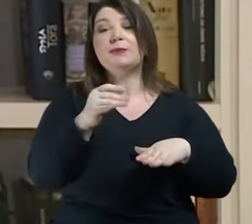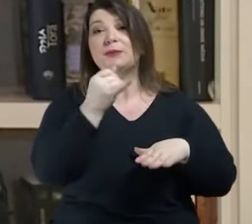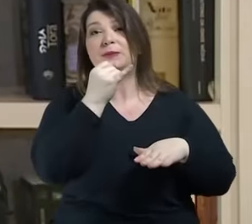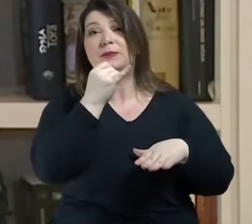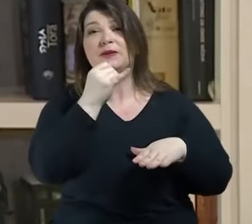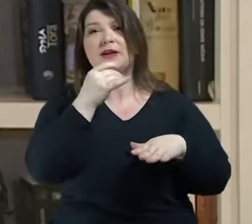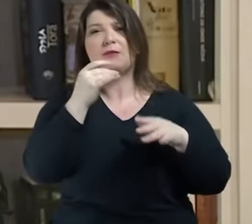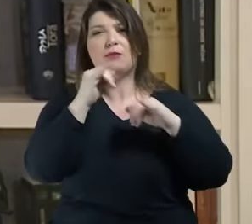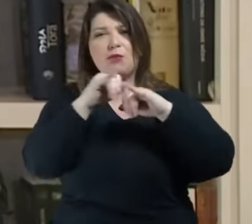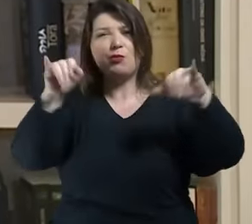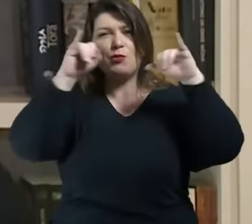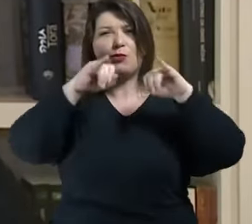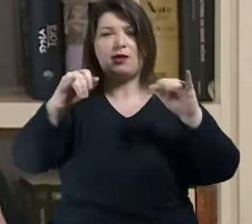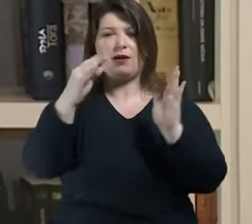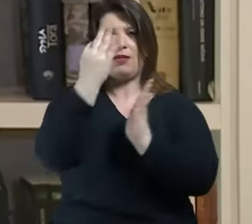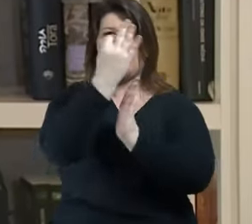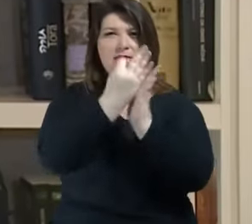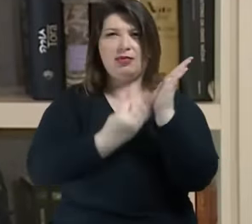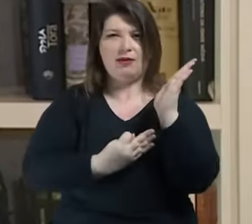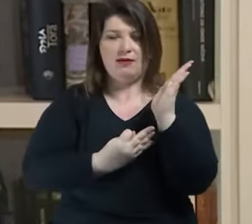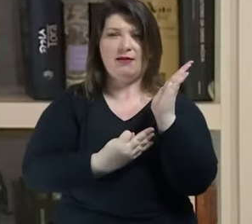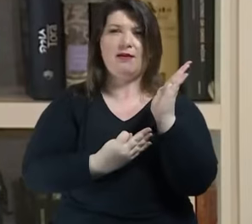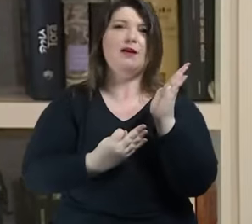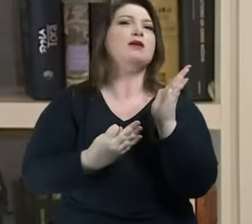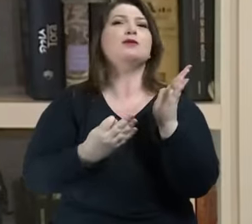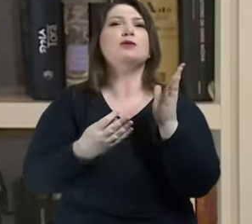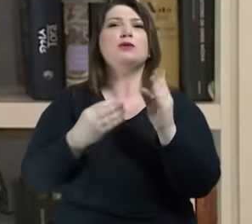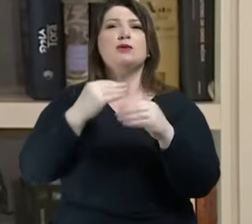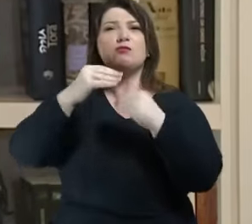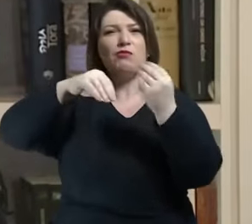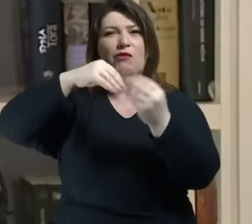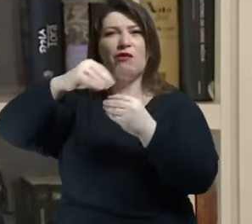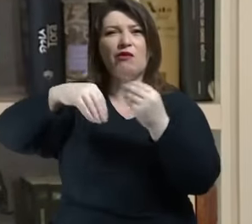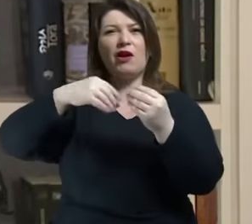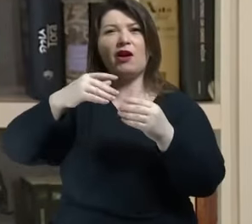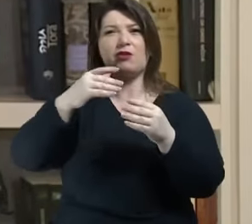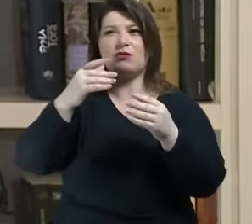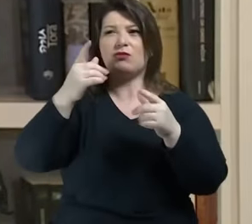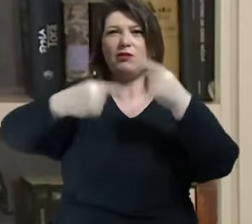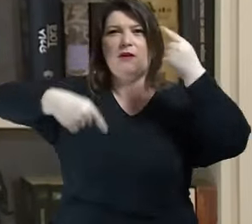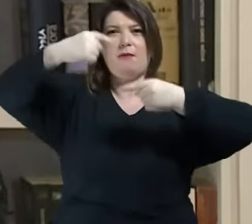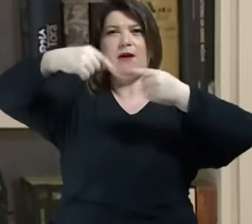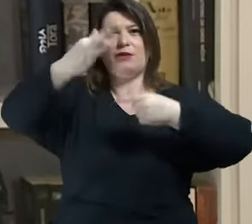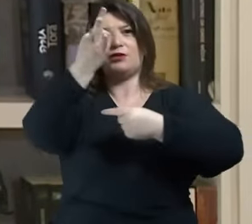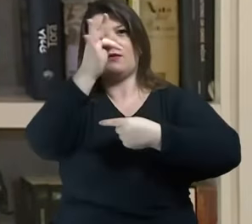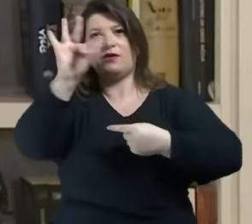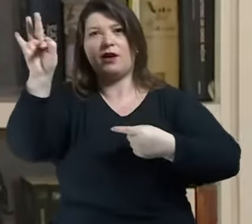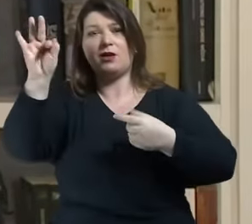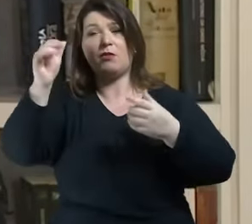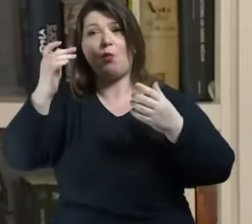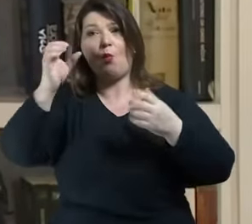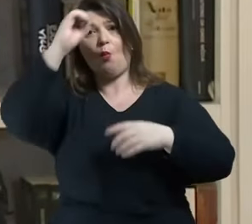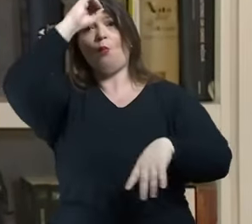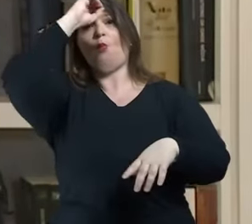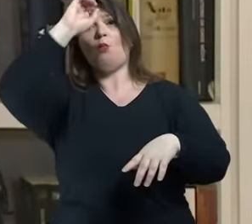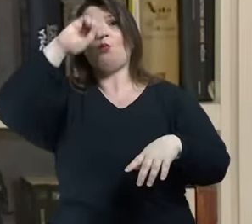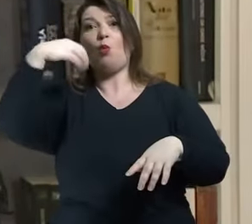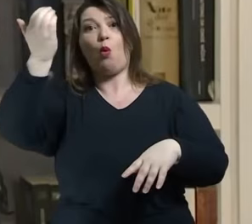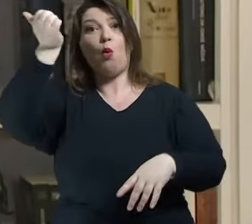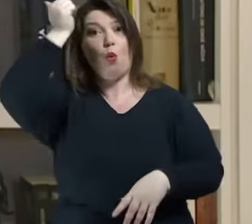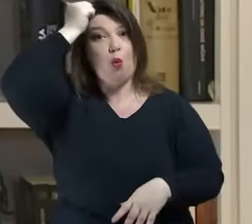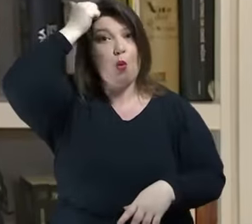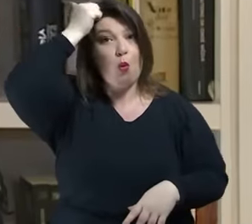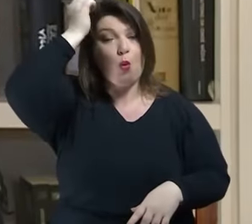famoso texto Jacuzzi, se envolvendo no debate na França sobre a inocência ou a culpa do militar de origem